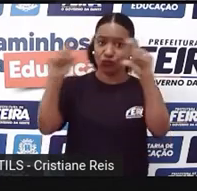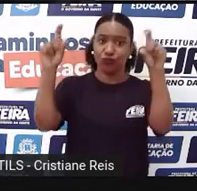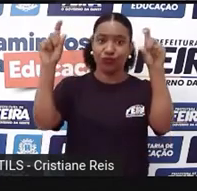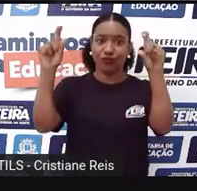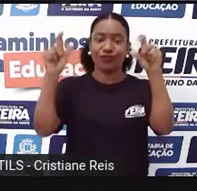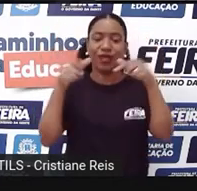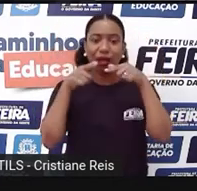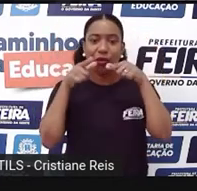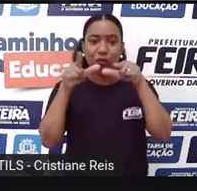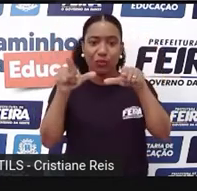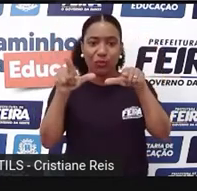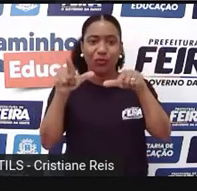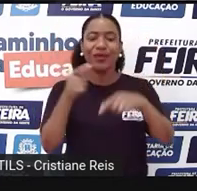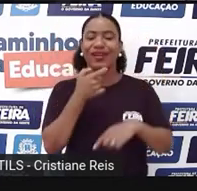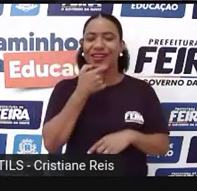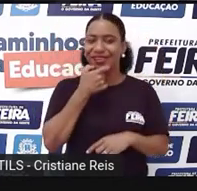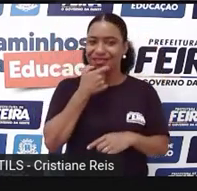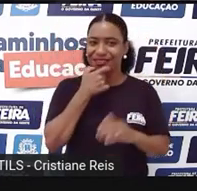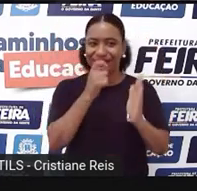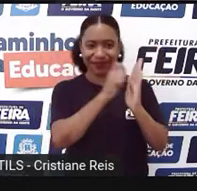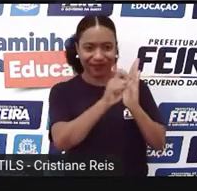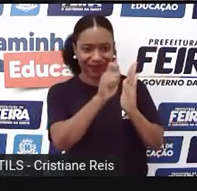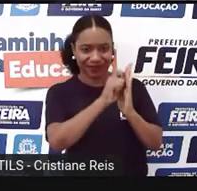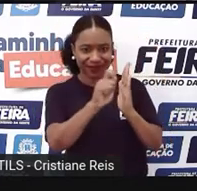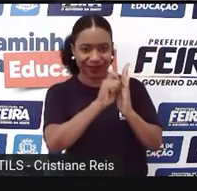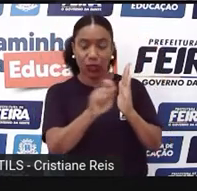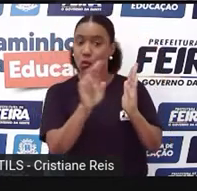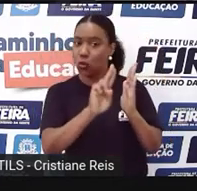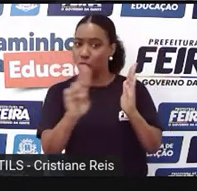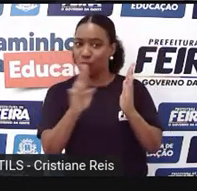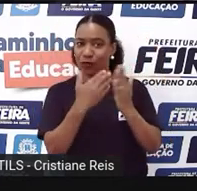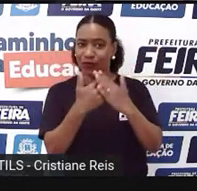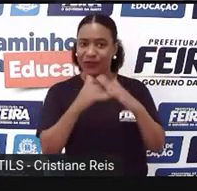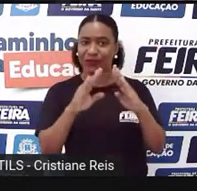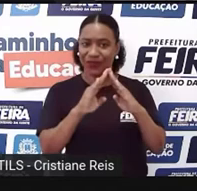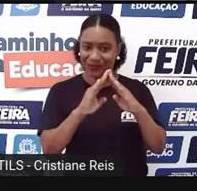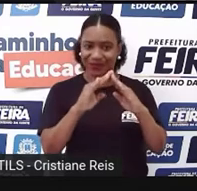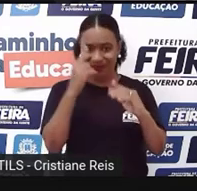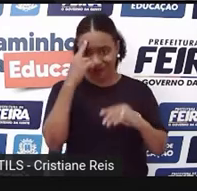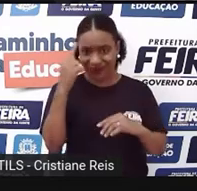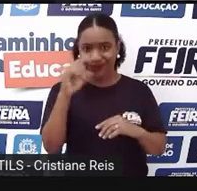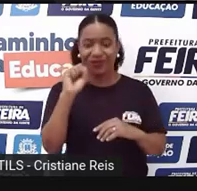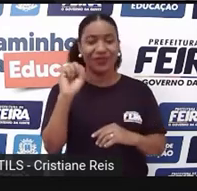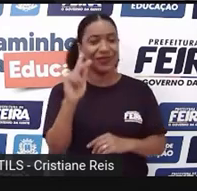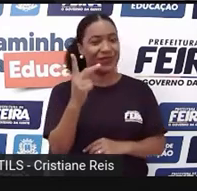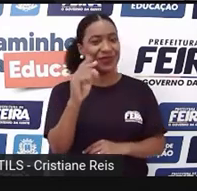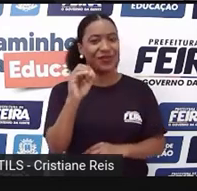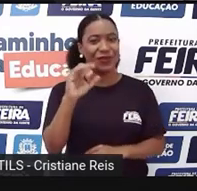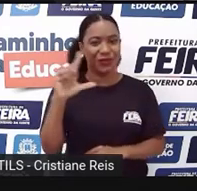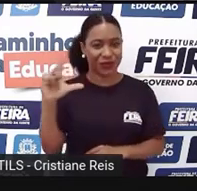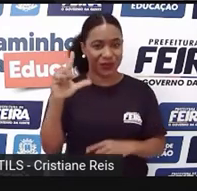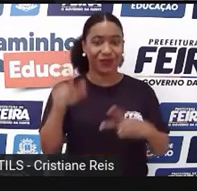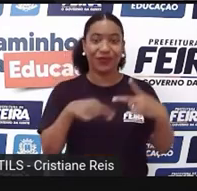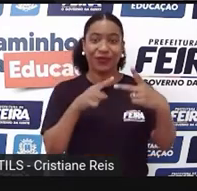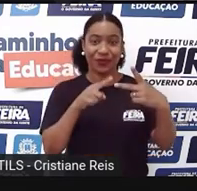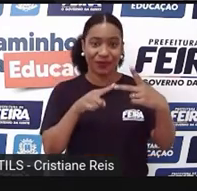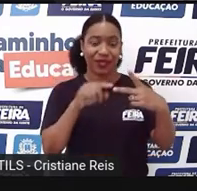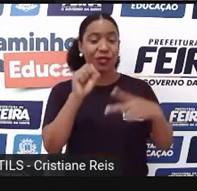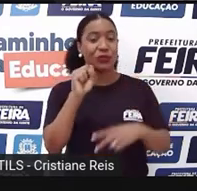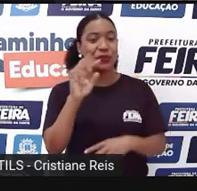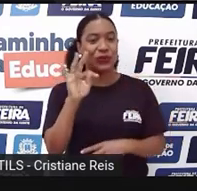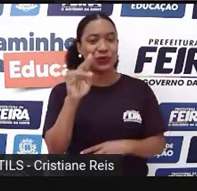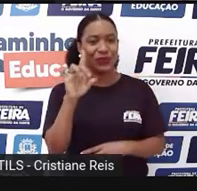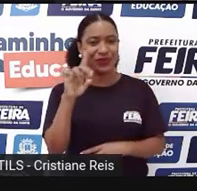especificando o nome da escola, skill, student, o seu nome, grade,